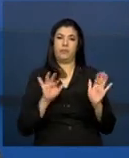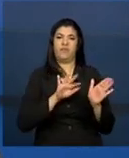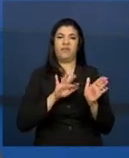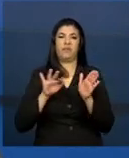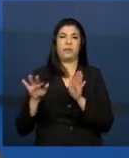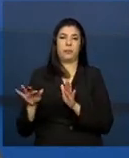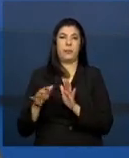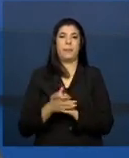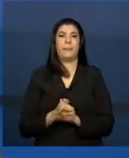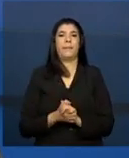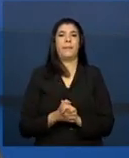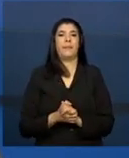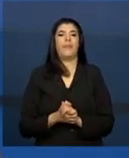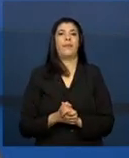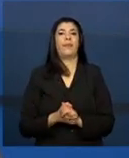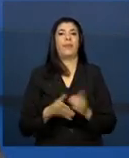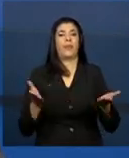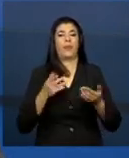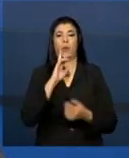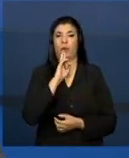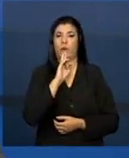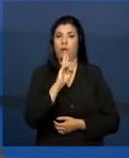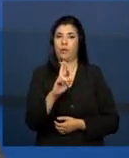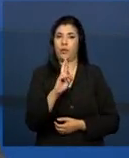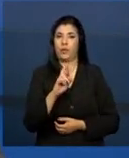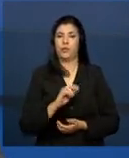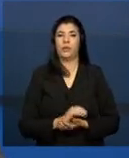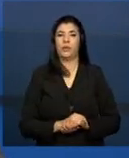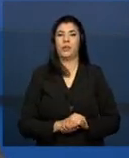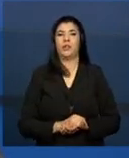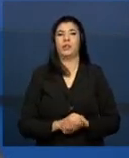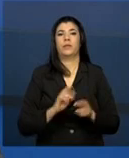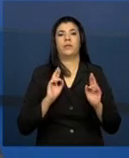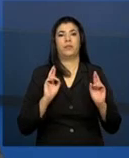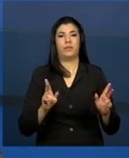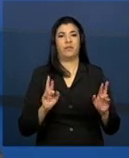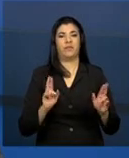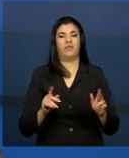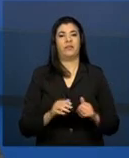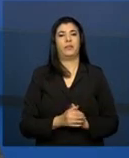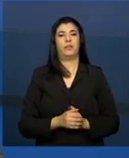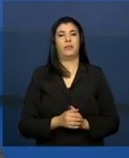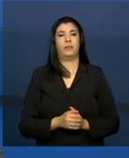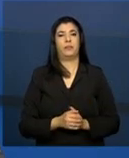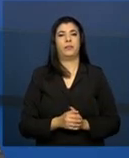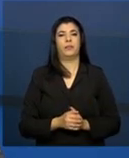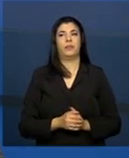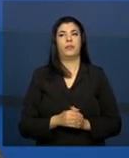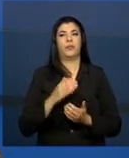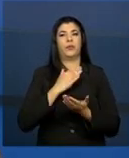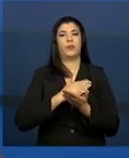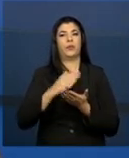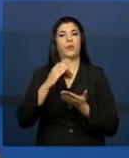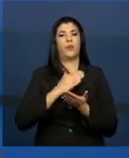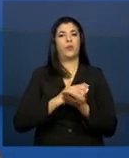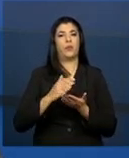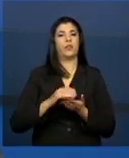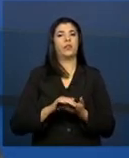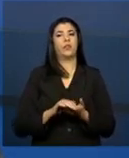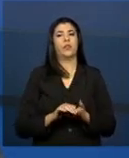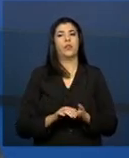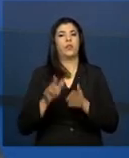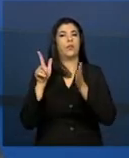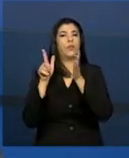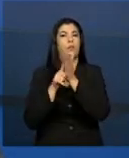e o prontuário em papel. Bom, também, desde o início, quando nós colocamos o